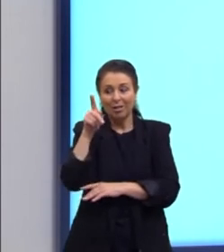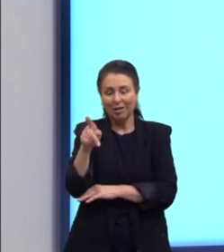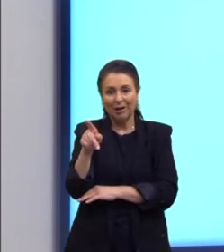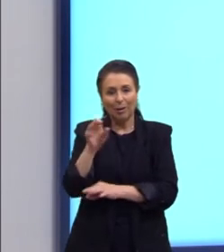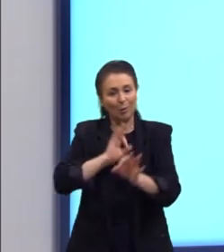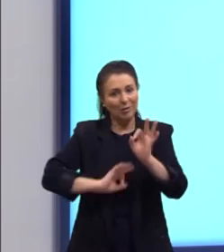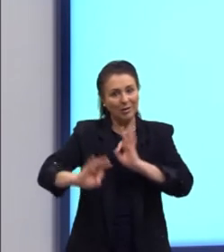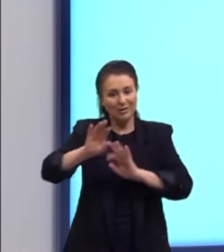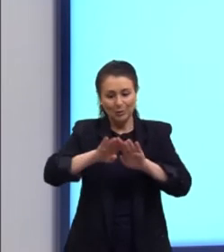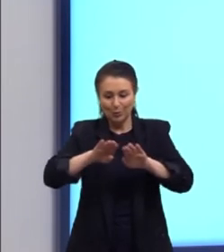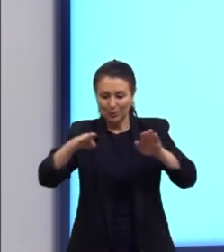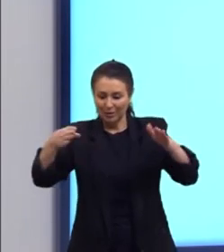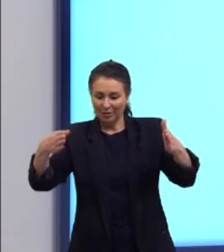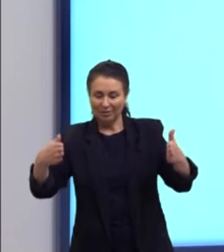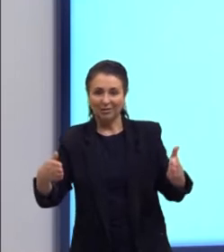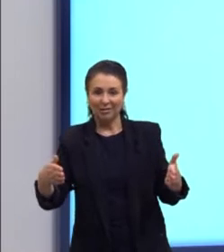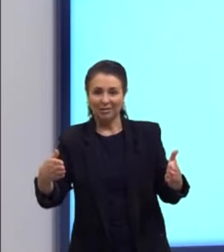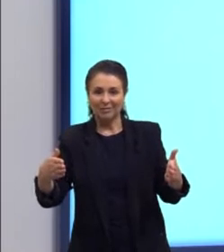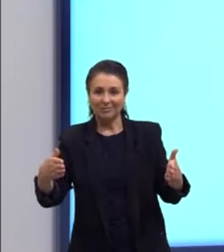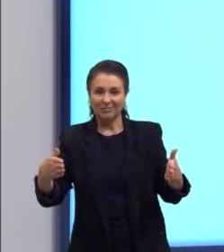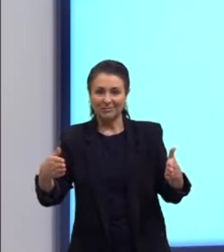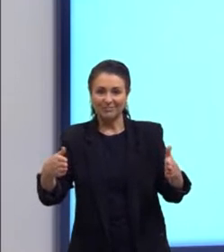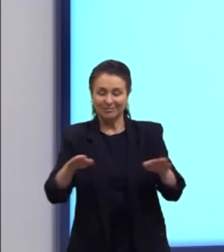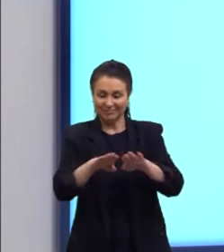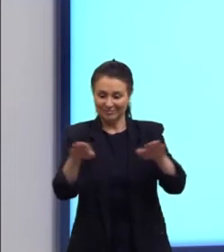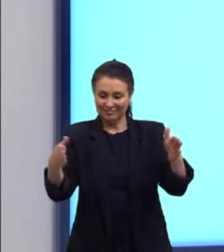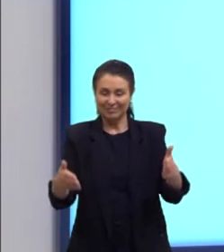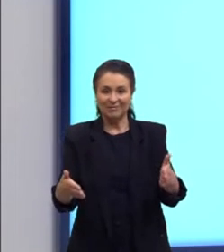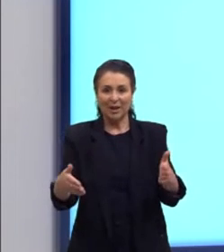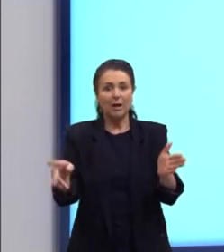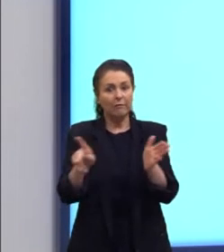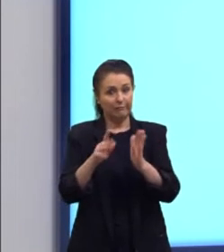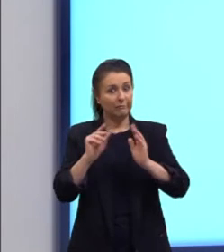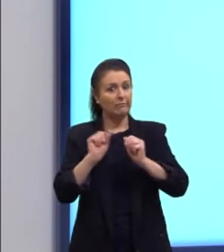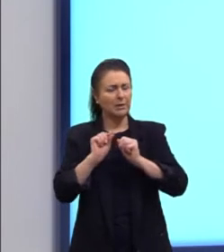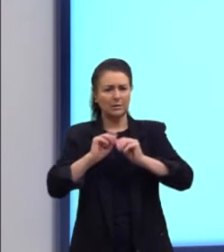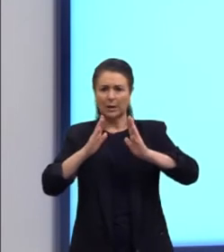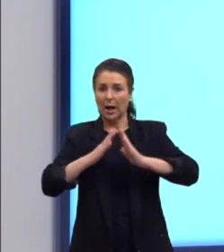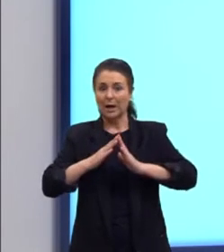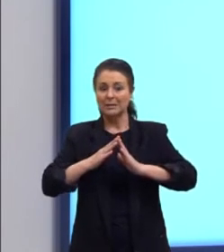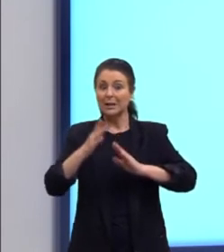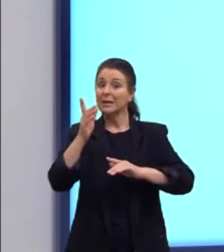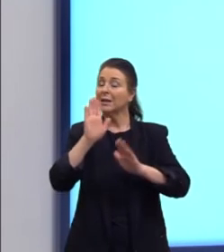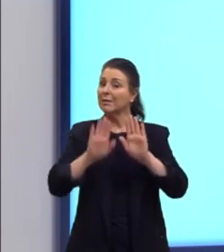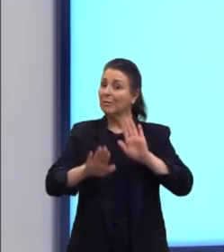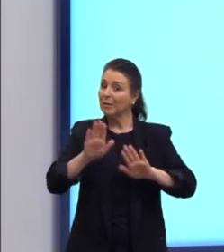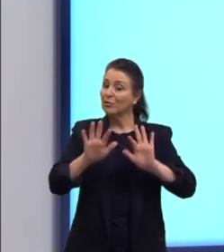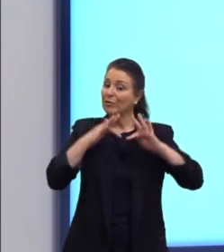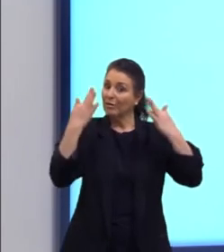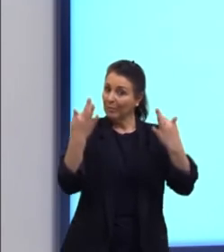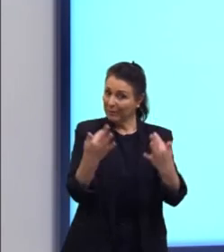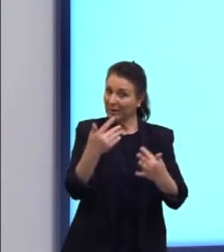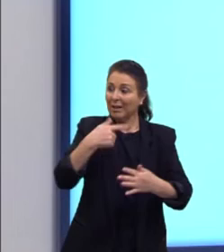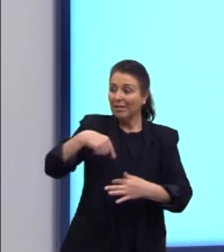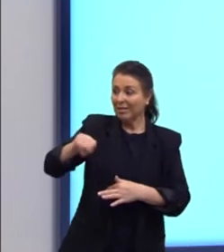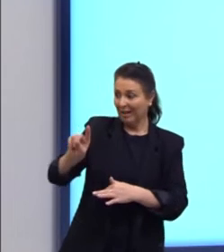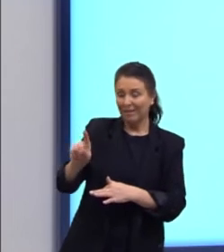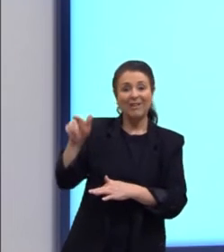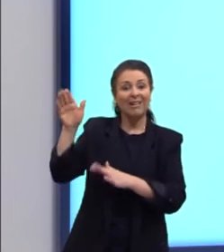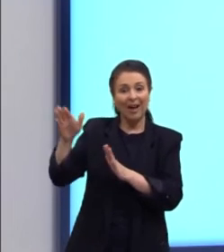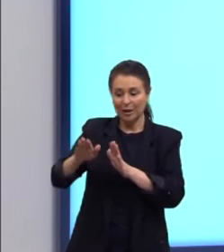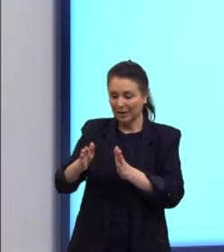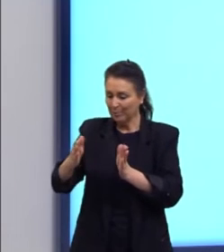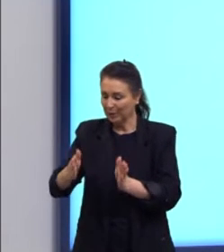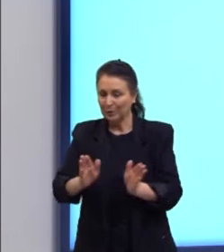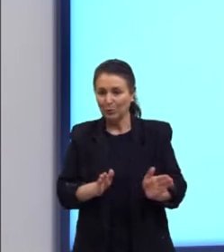às vezes, na casa e, às vezes, essas oferendas são levadas no cemitério. Assim como a gente leva flores, eles